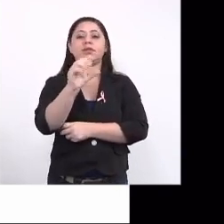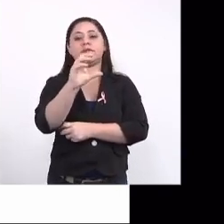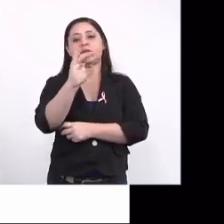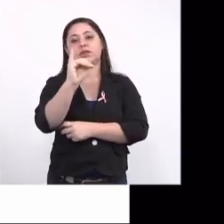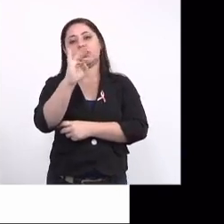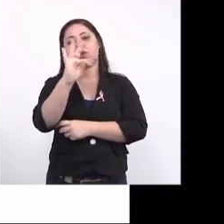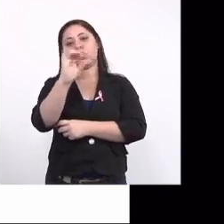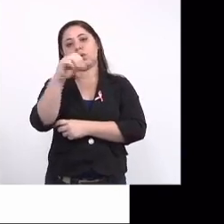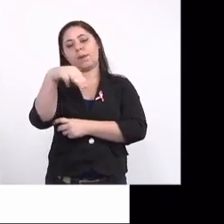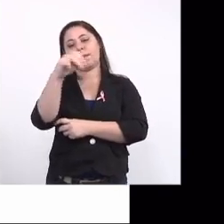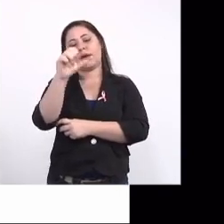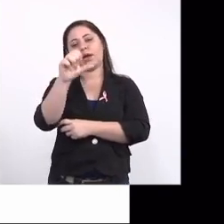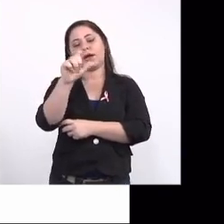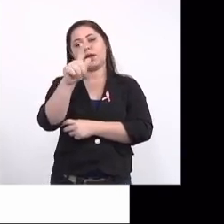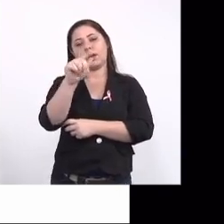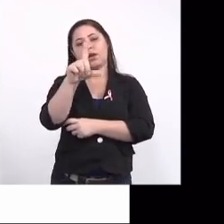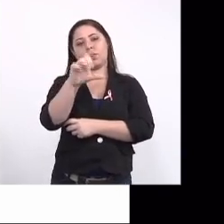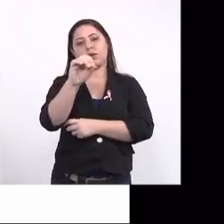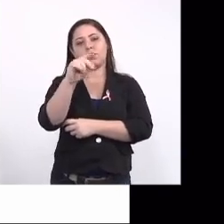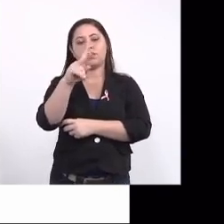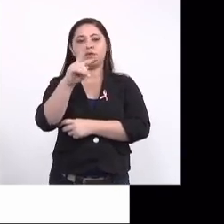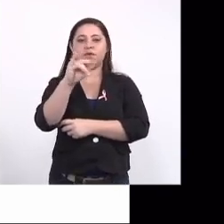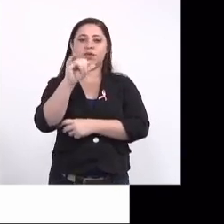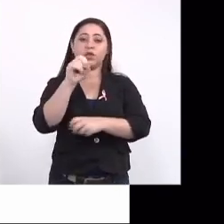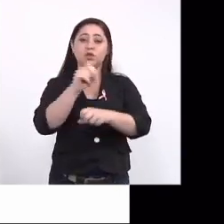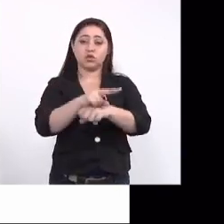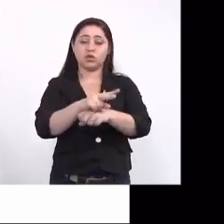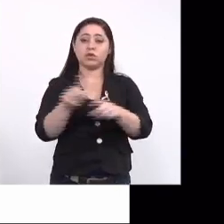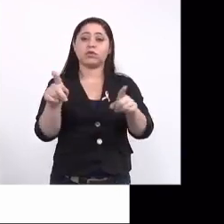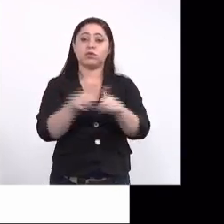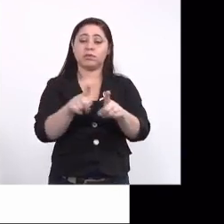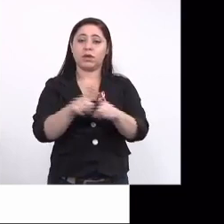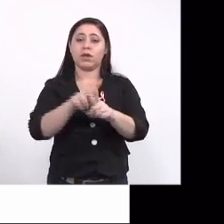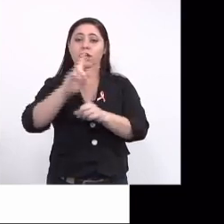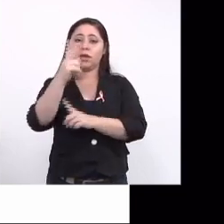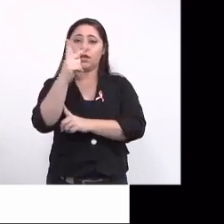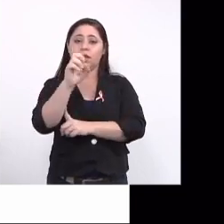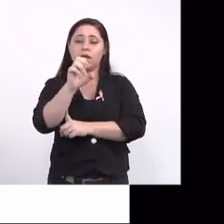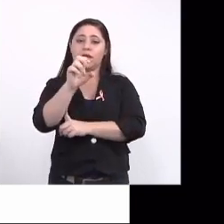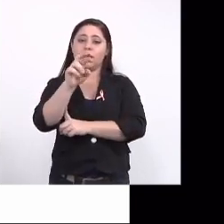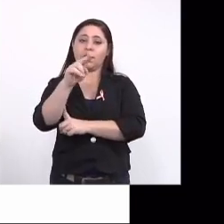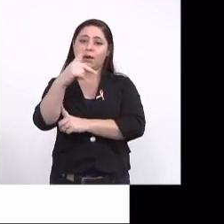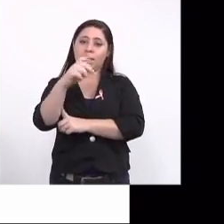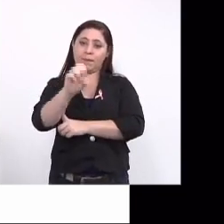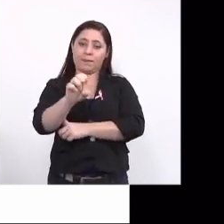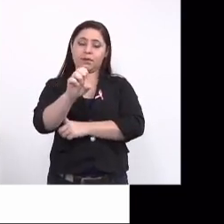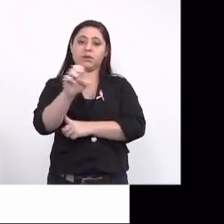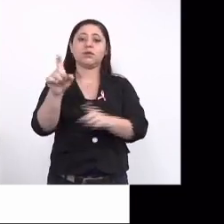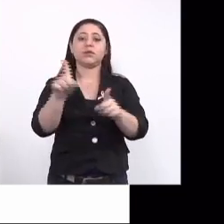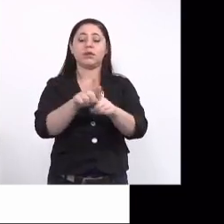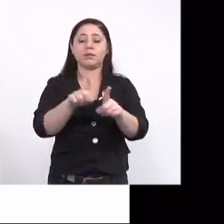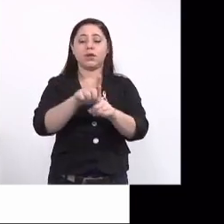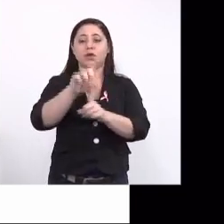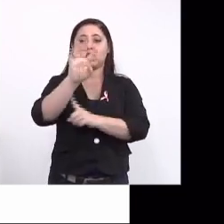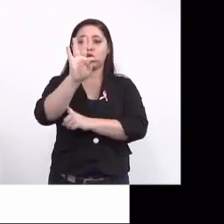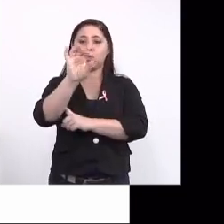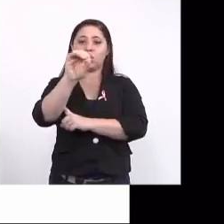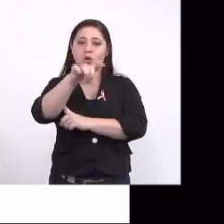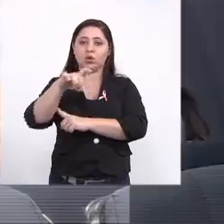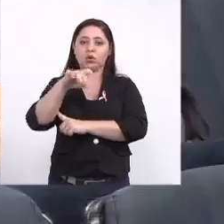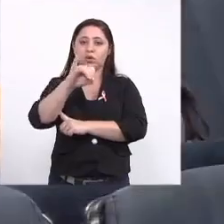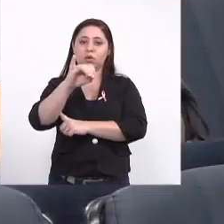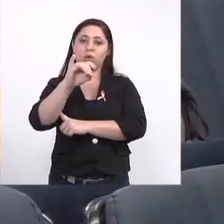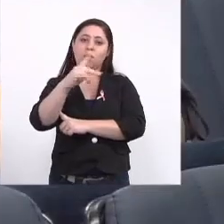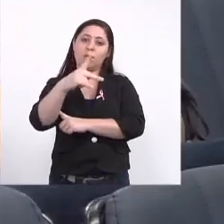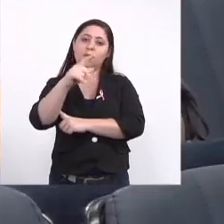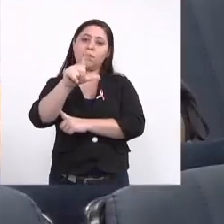e ERPs. Então, desde dezembro de 2016, casos suspeitos de serem causados, anomalia